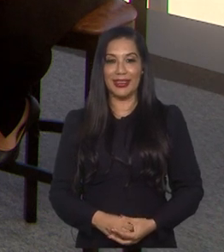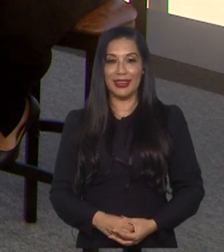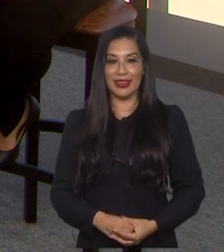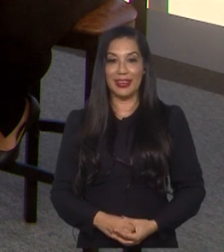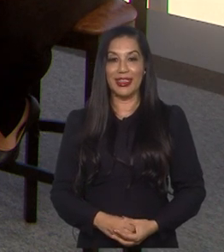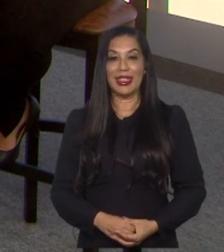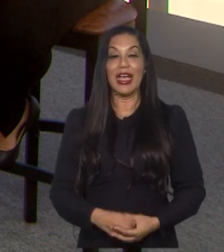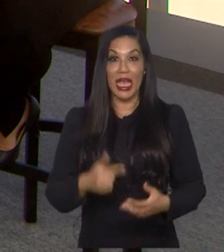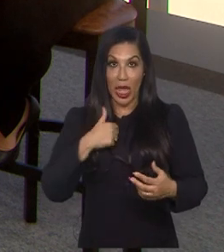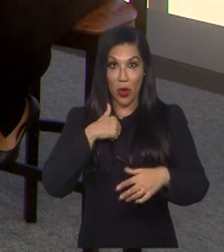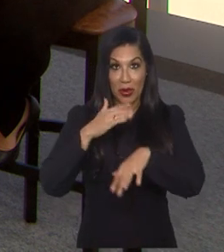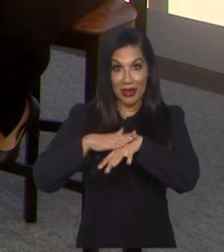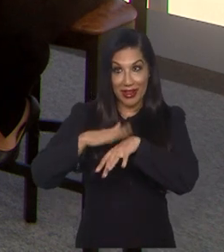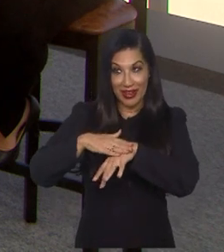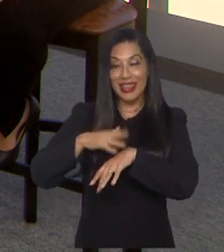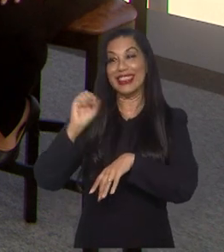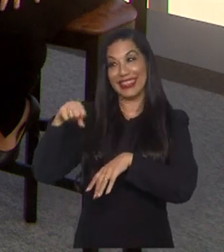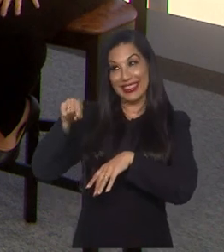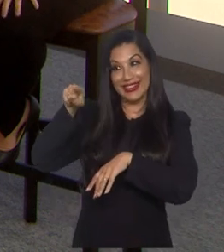Eu começo? Sim.